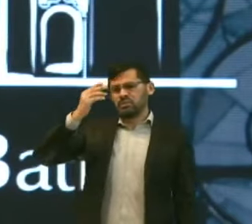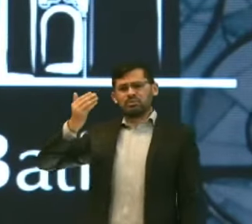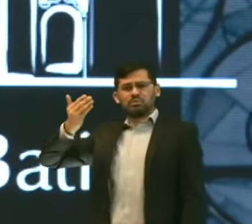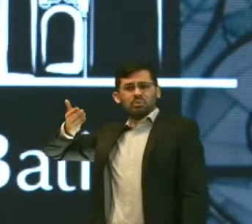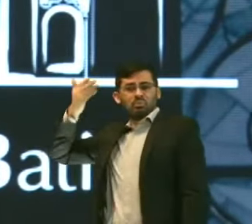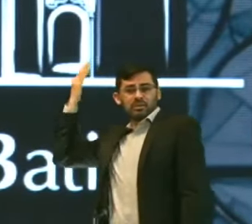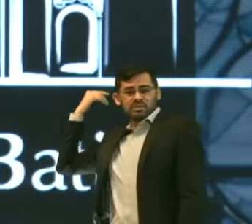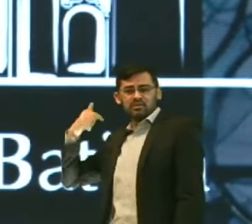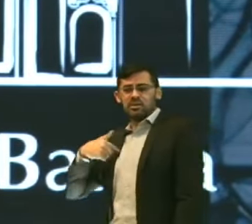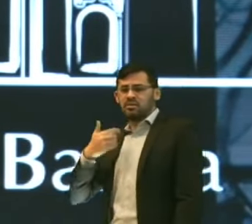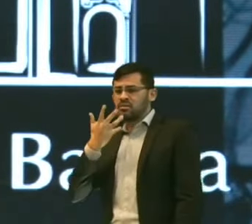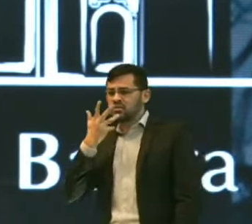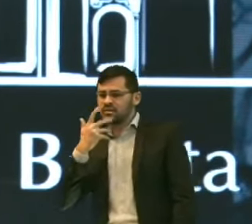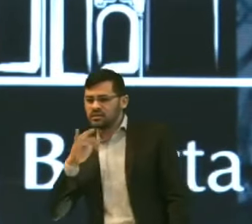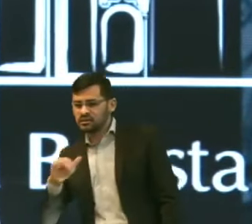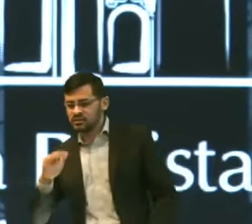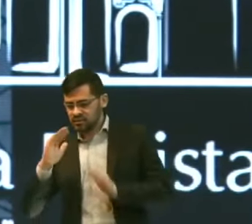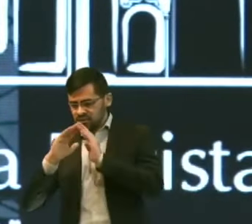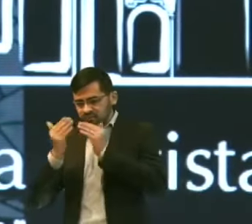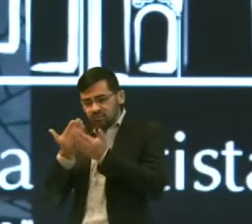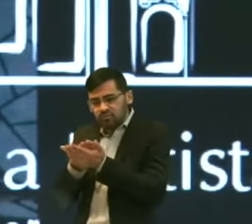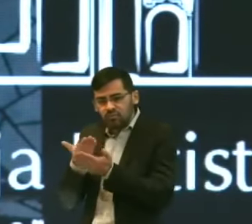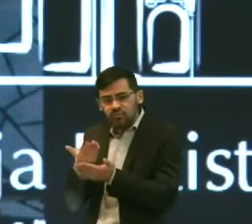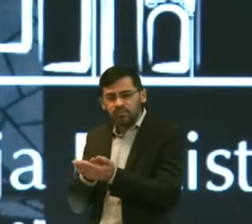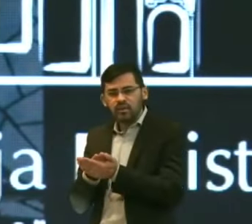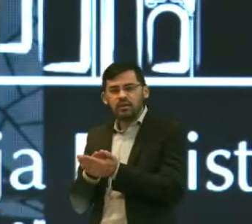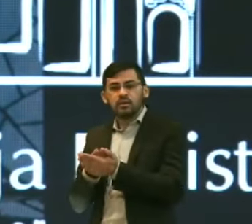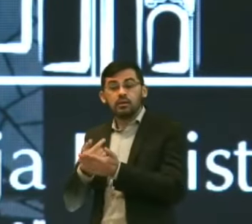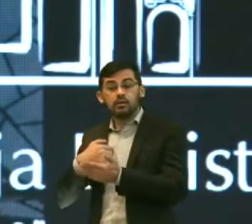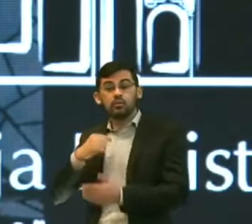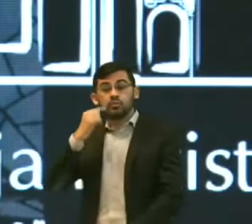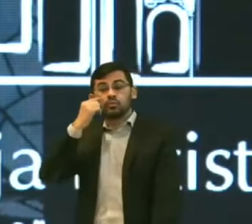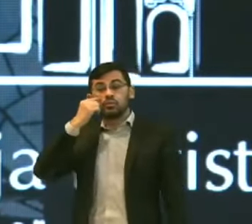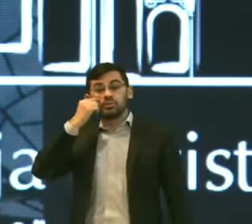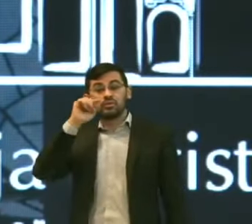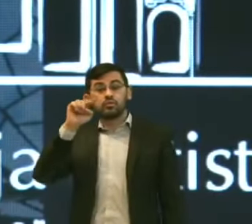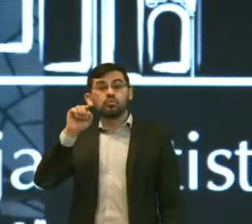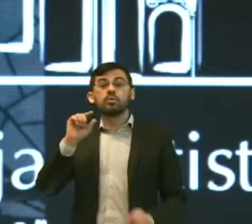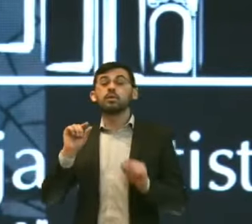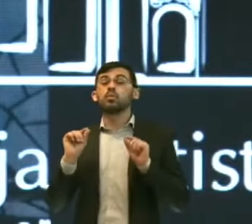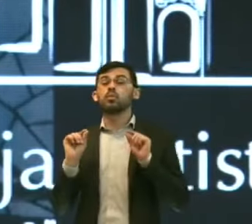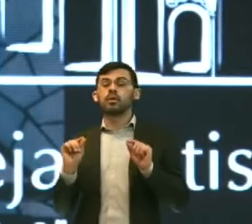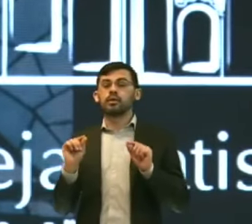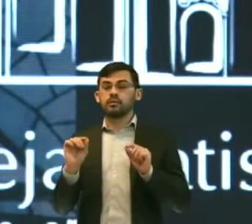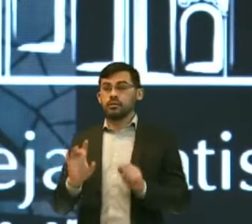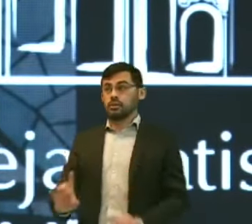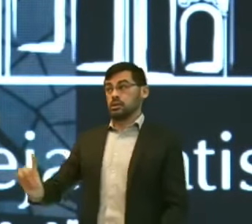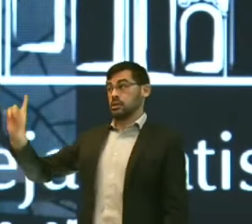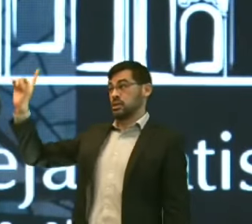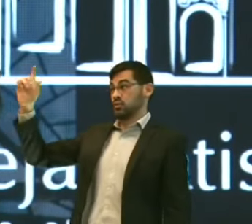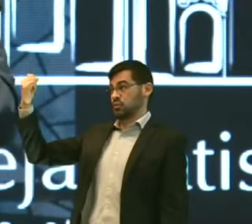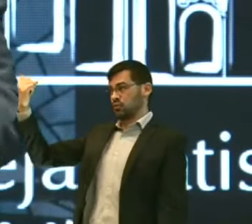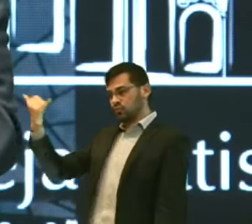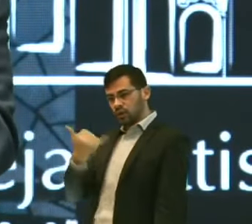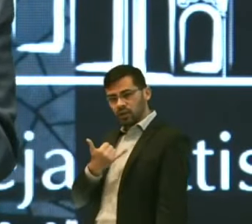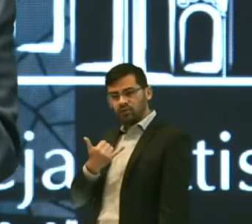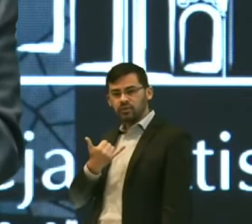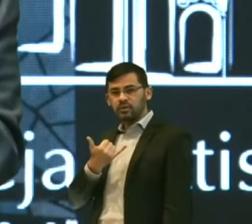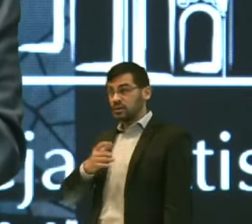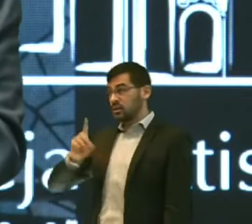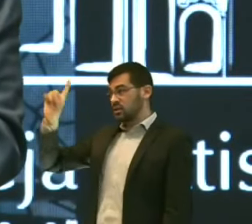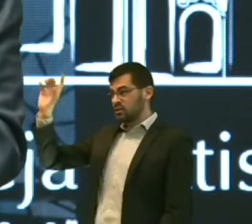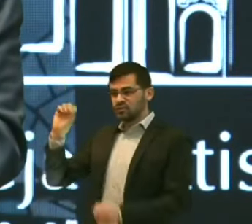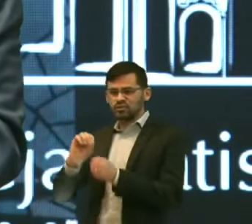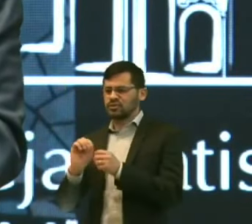Estava na escola E tinha Descoberto Que Deus Falava Que Deus Fazia